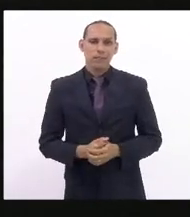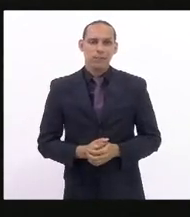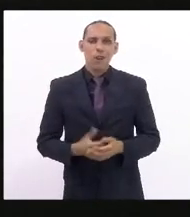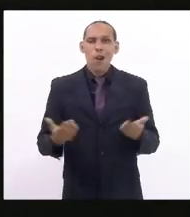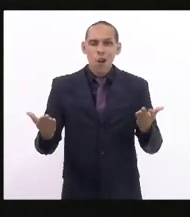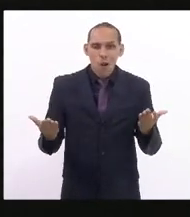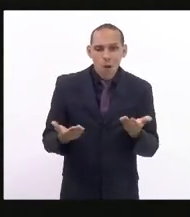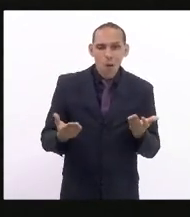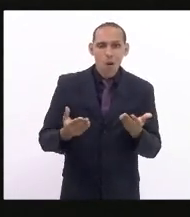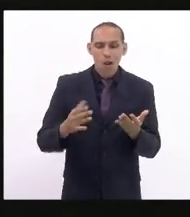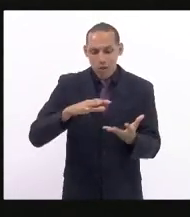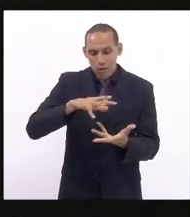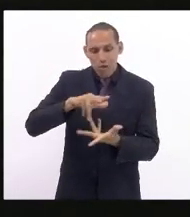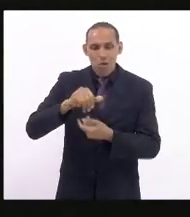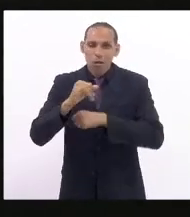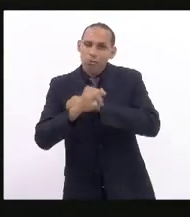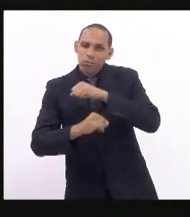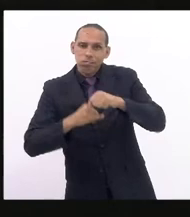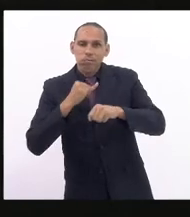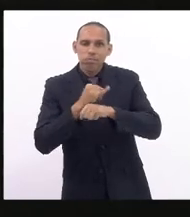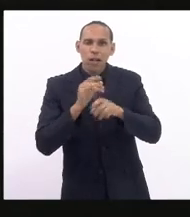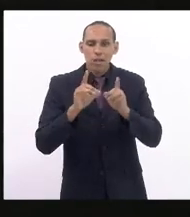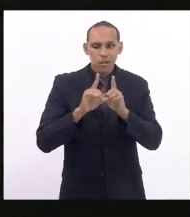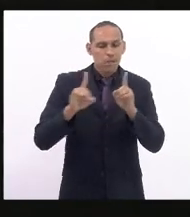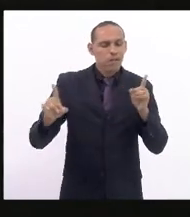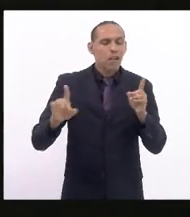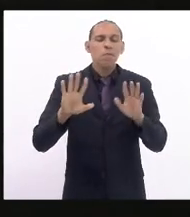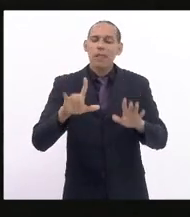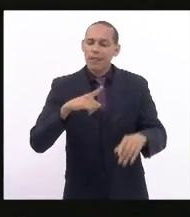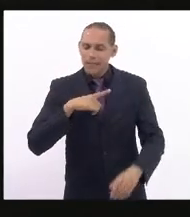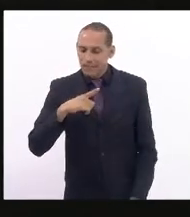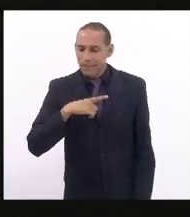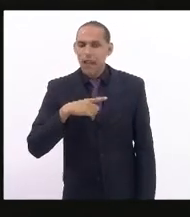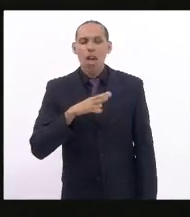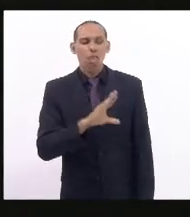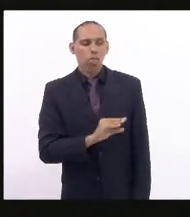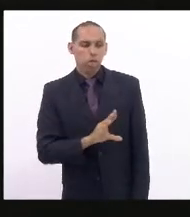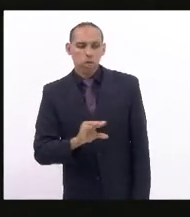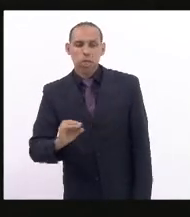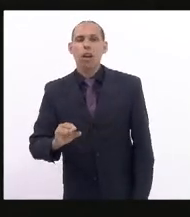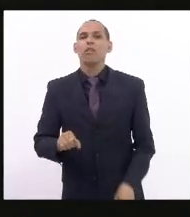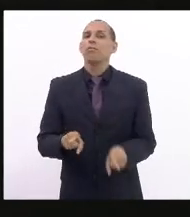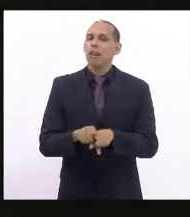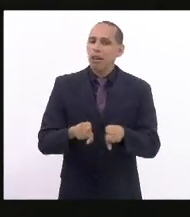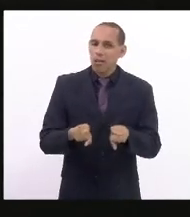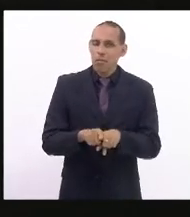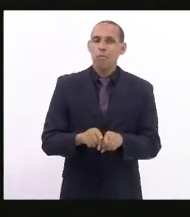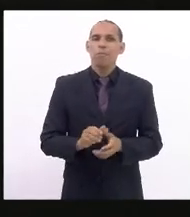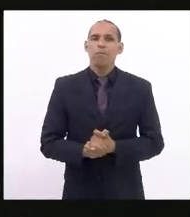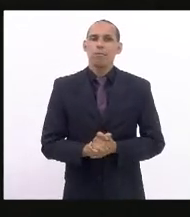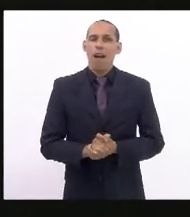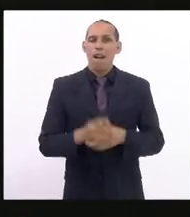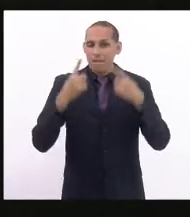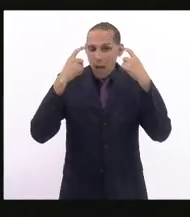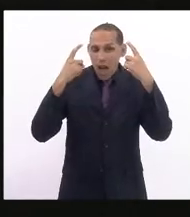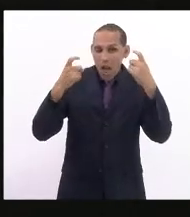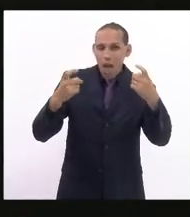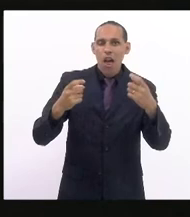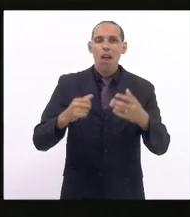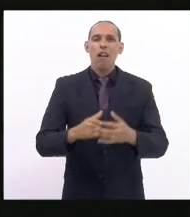online, ainda que estivessem no trabalho remoto. Mais assédio, mais violência, mais